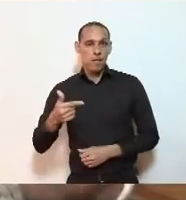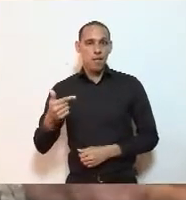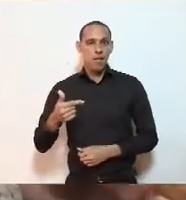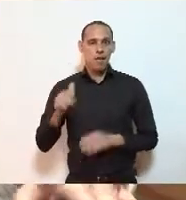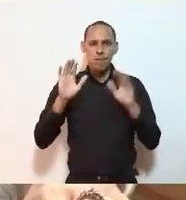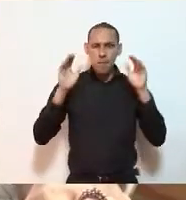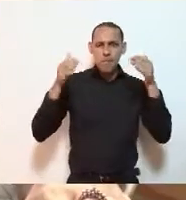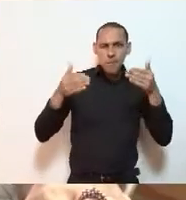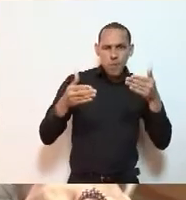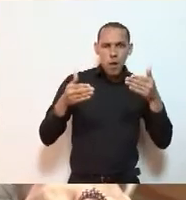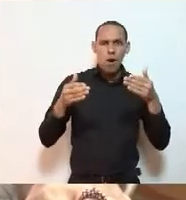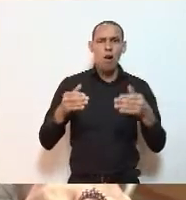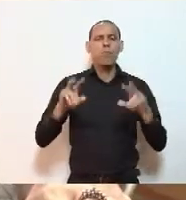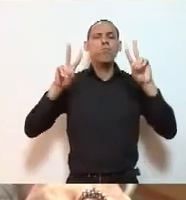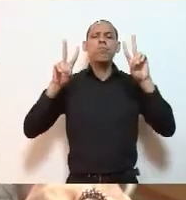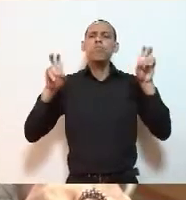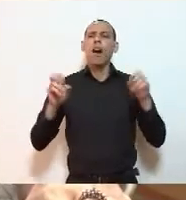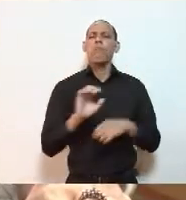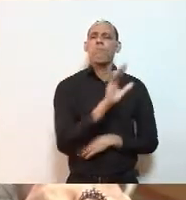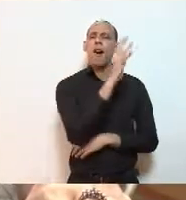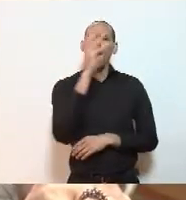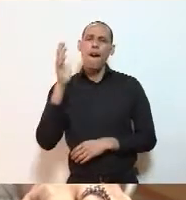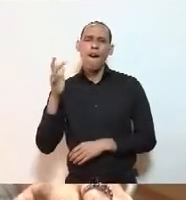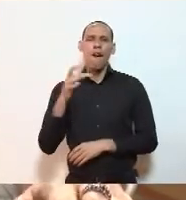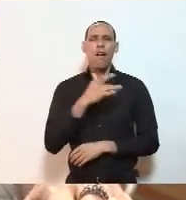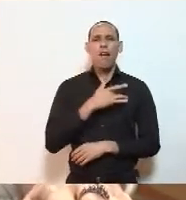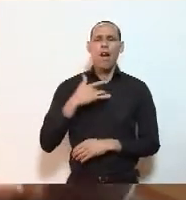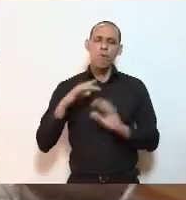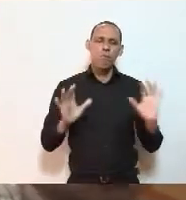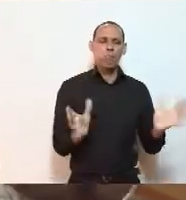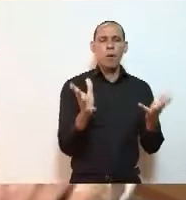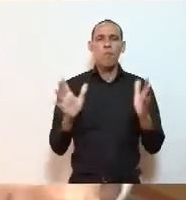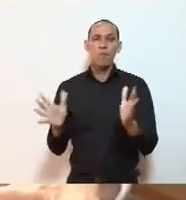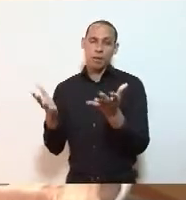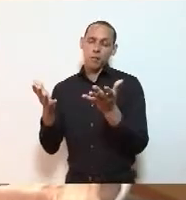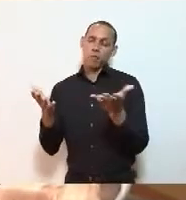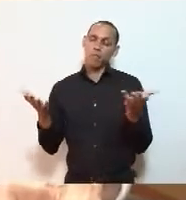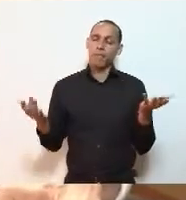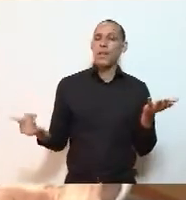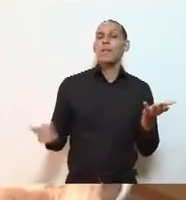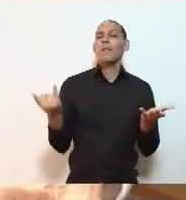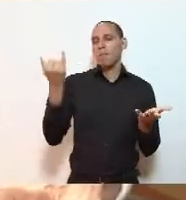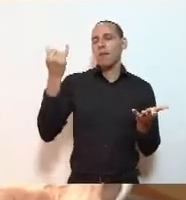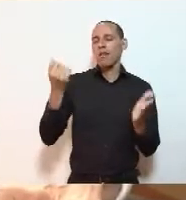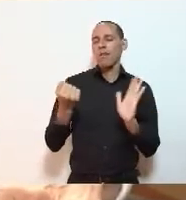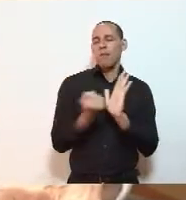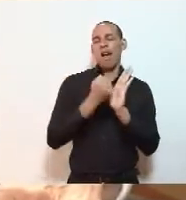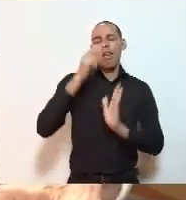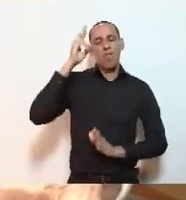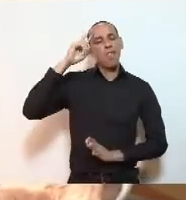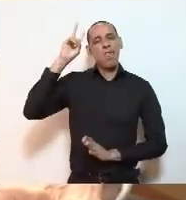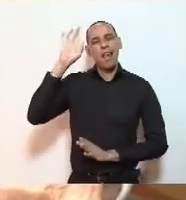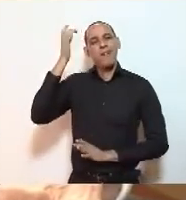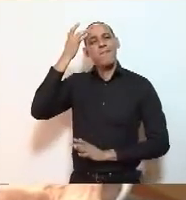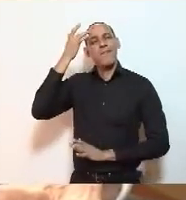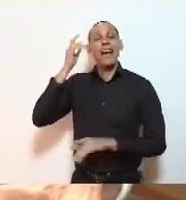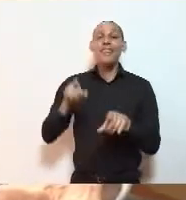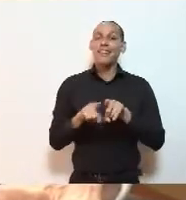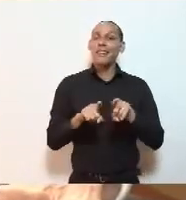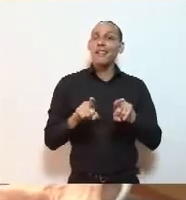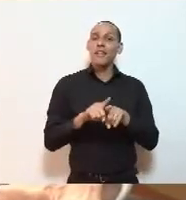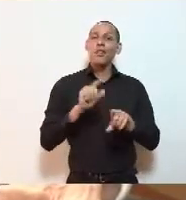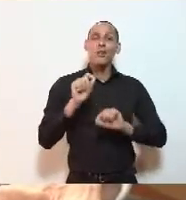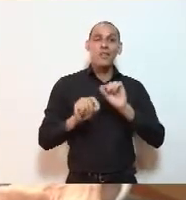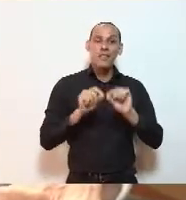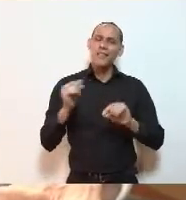ambiental, atenção e promoção da saúde. Então, é muito importante lembrar esse marco. Quero também falar da